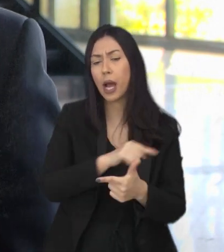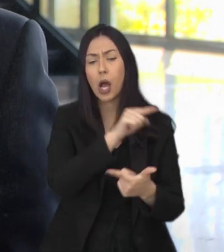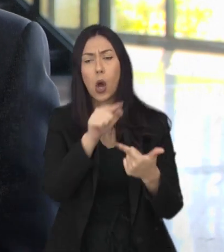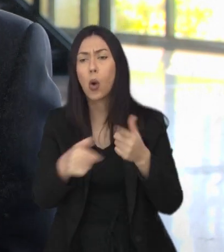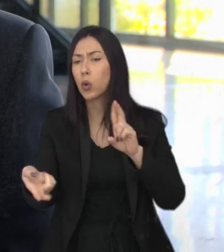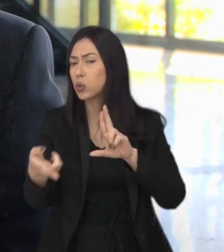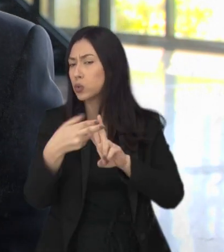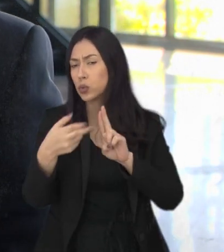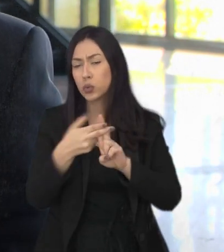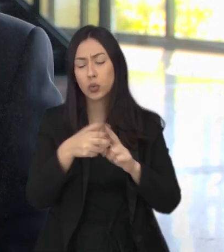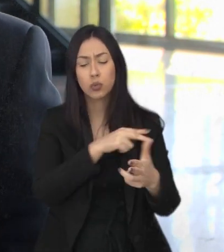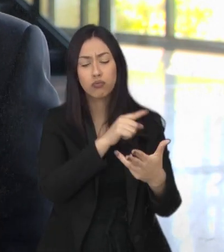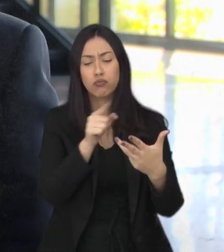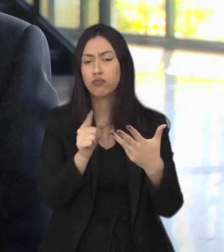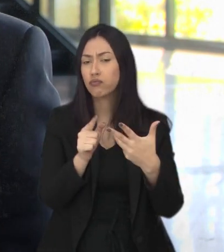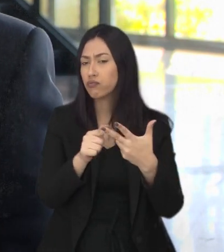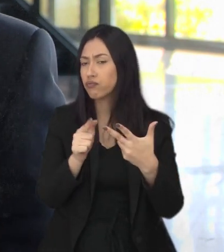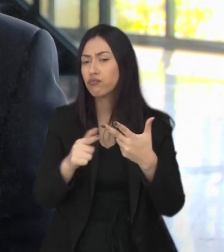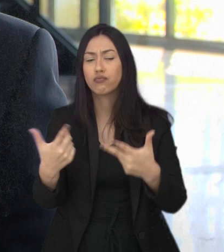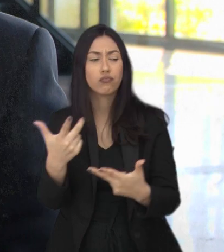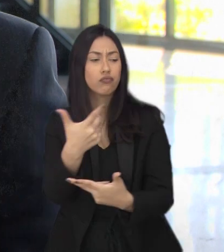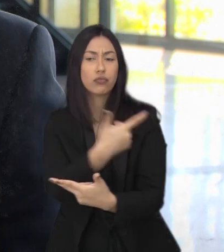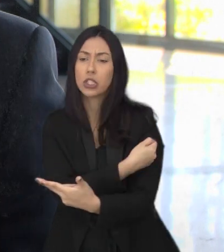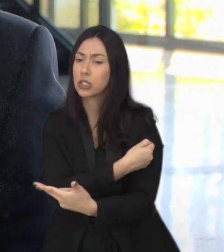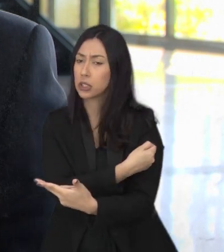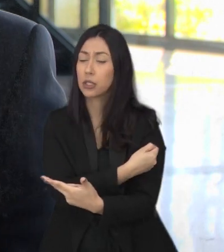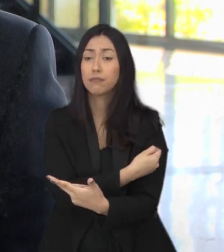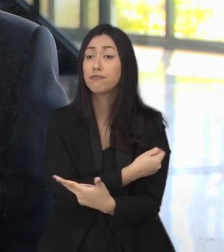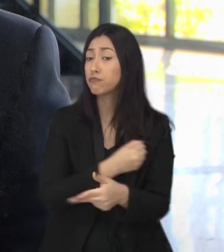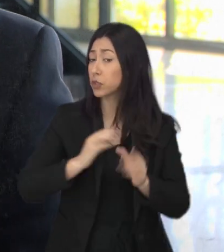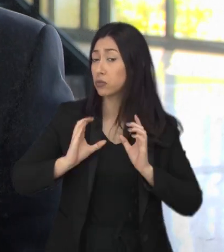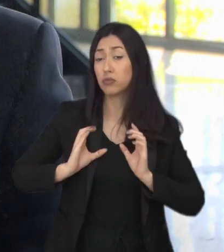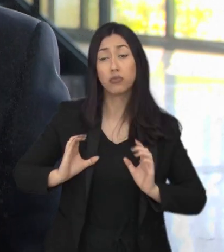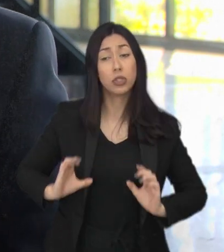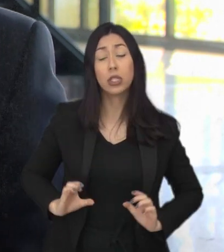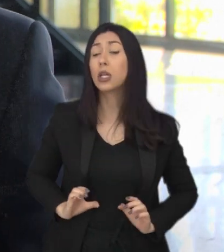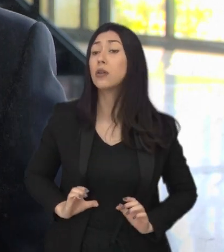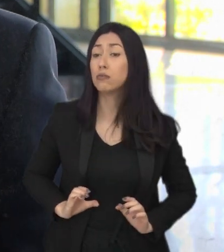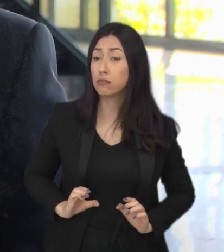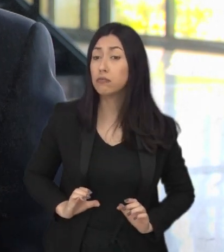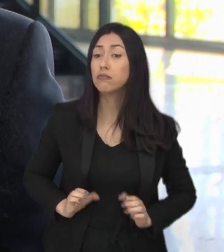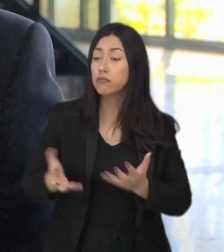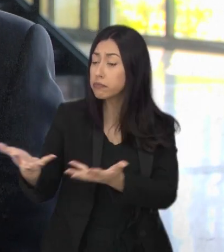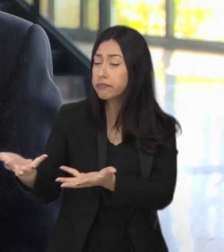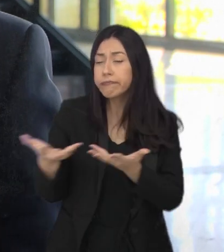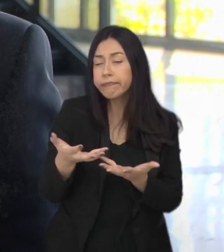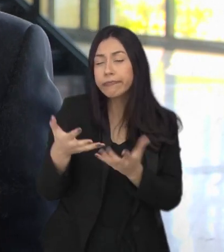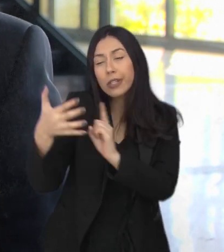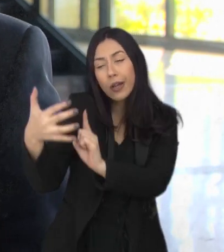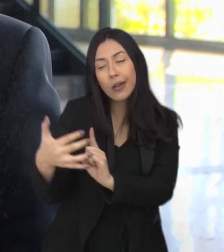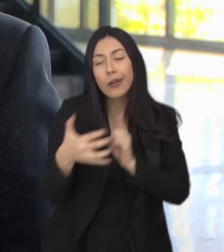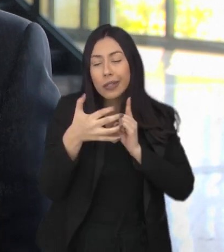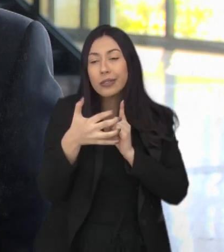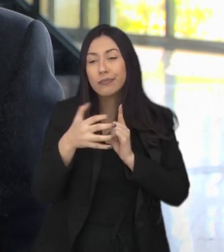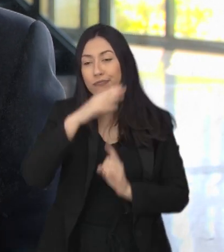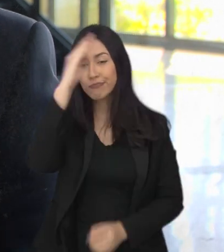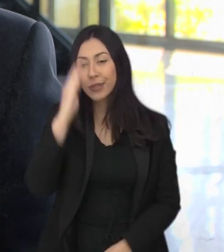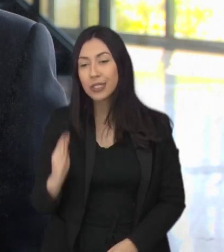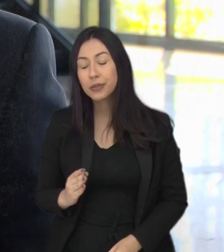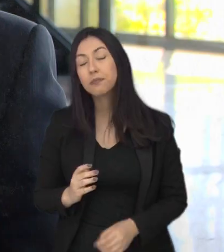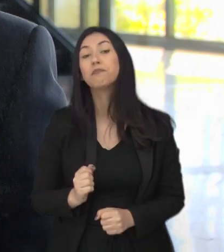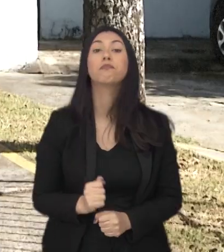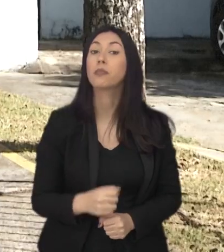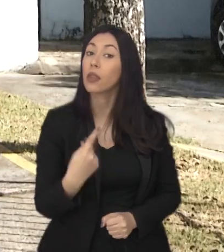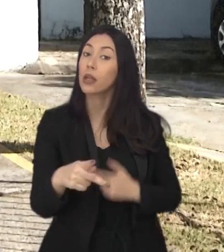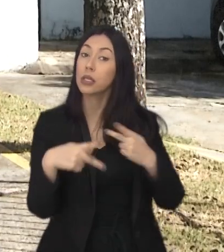atendimento médico no SUS, vacinação, vai ser um cidadão que foi recebido e acolhido pela pátria